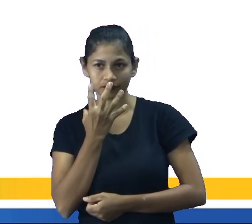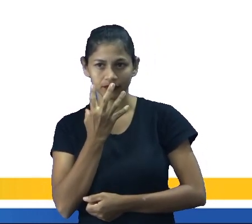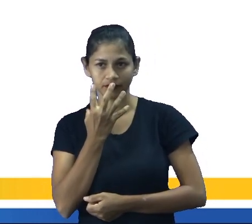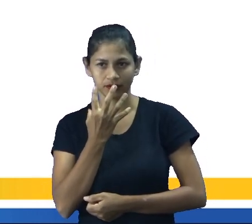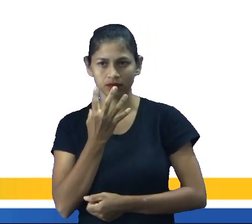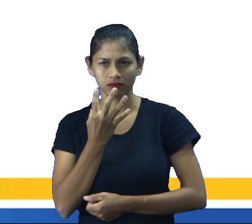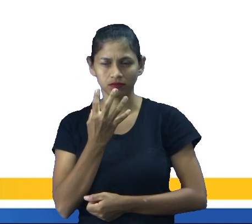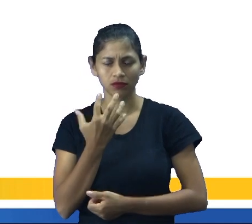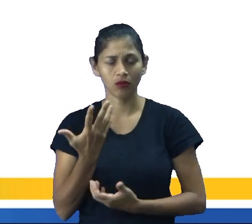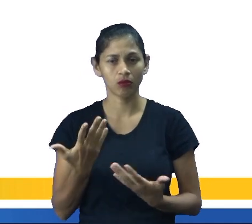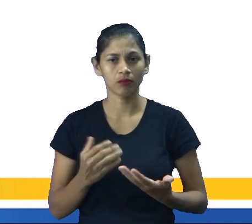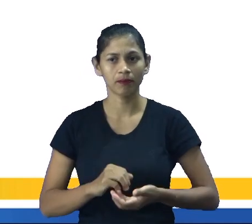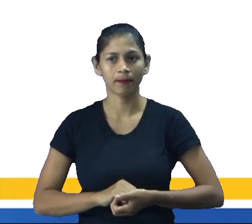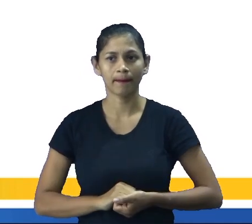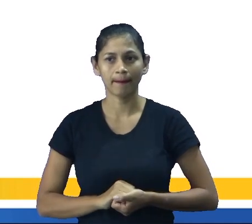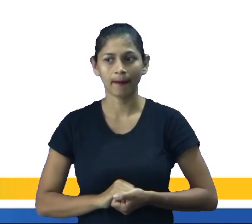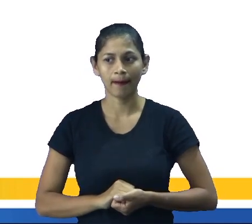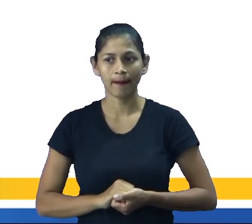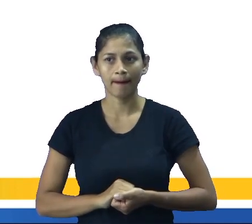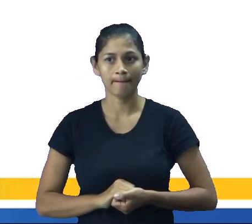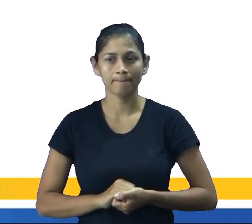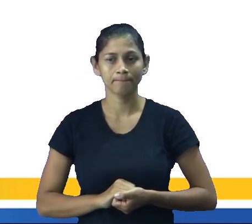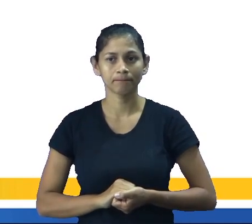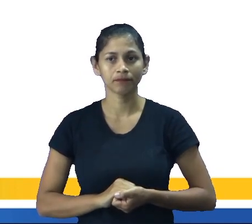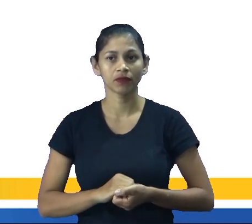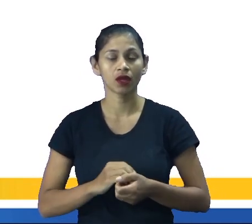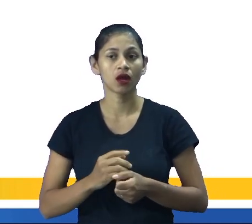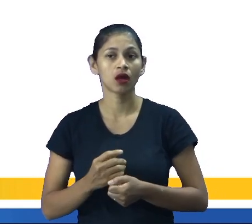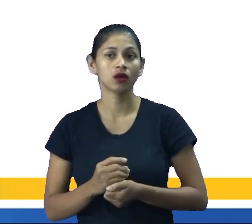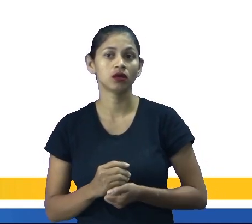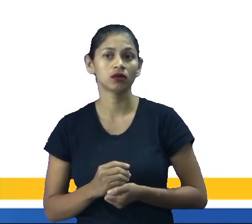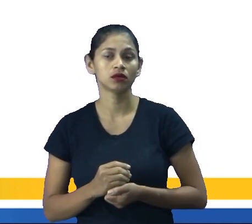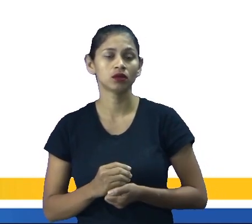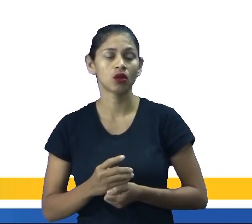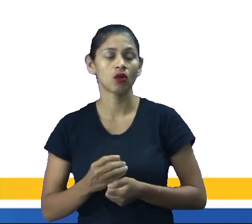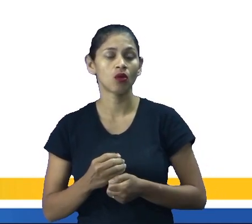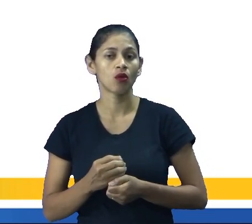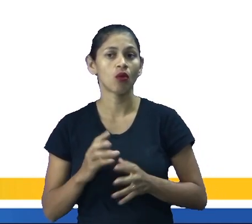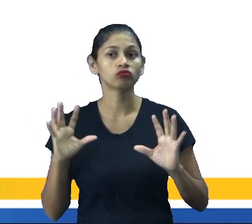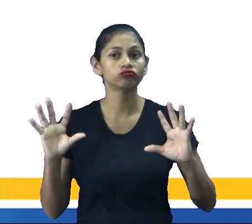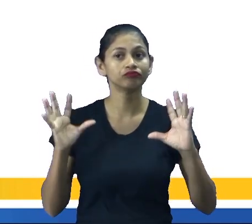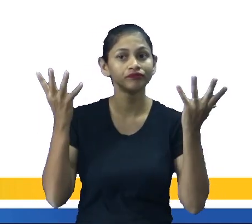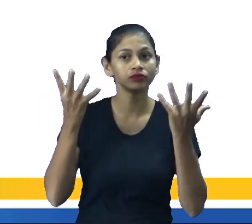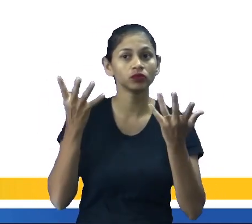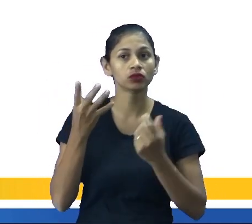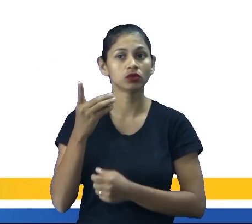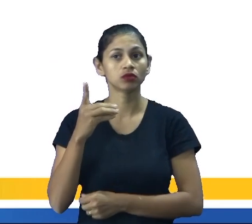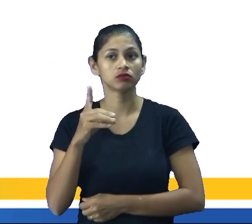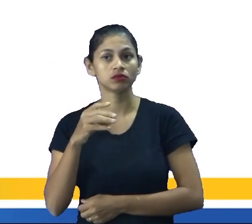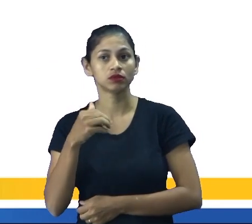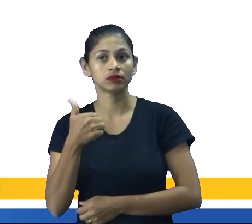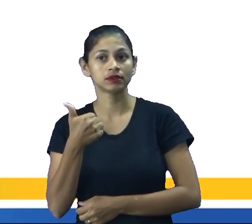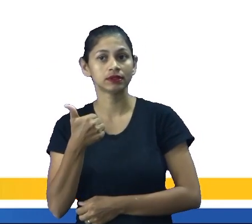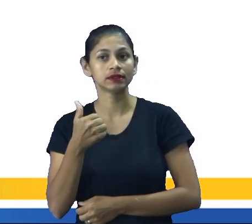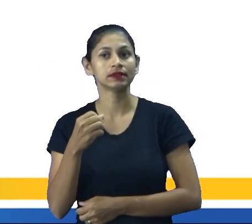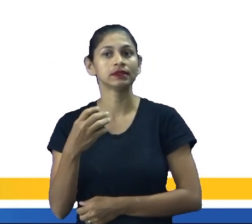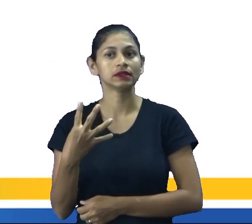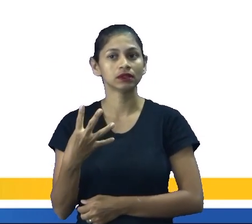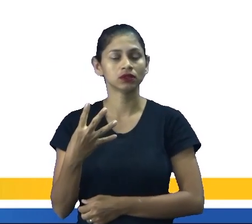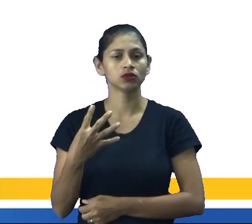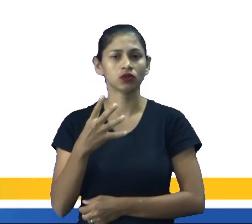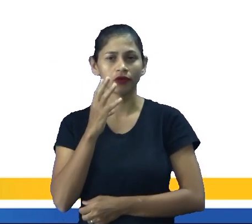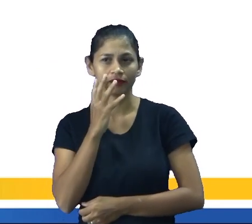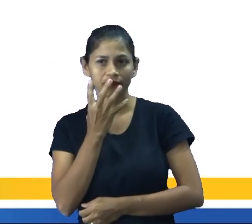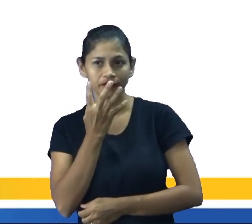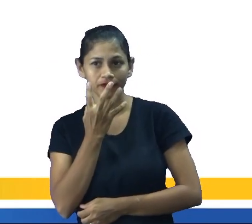O Valentine's Day, ou dia de São Valentim, é comemorado no dia 14 de fevereiro nos demais países, ok?